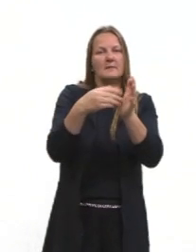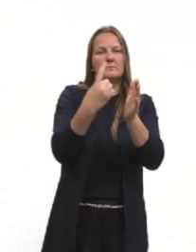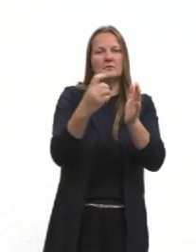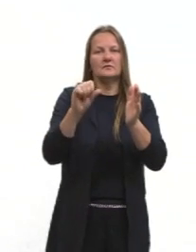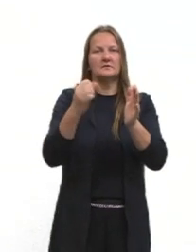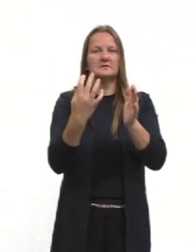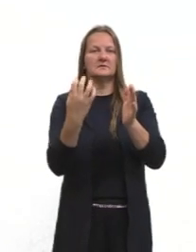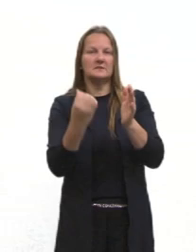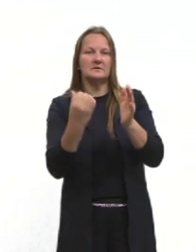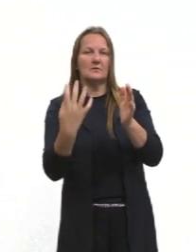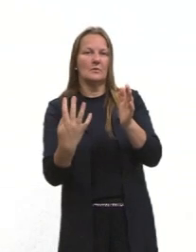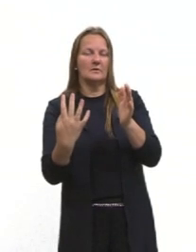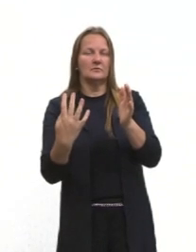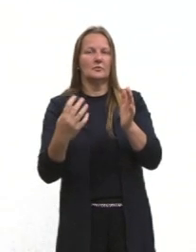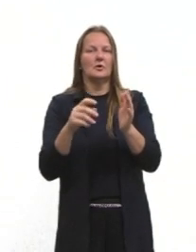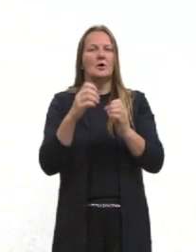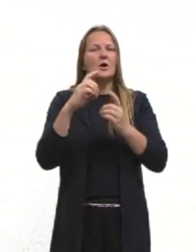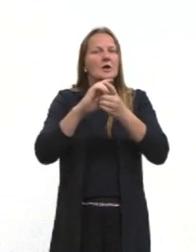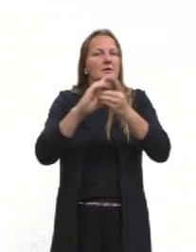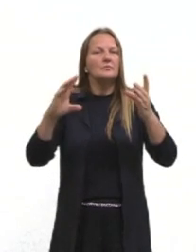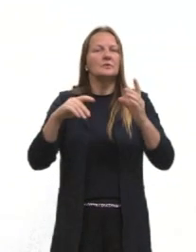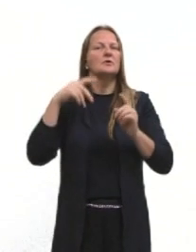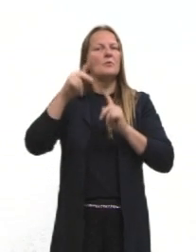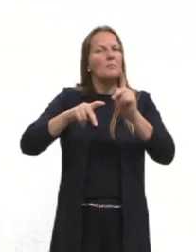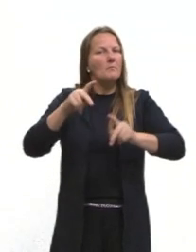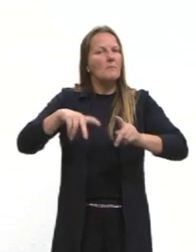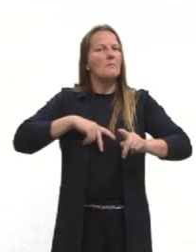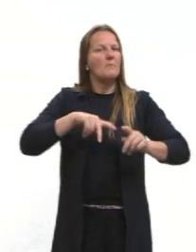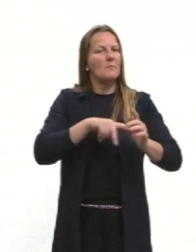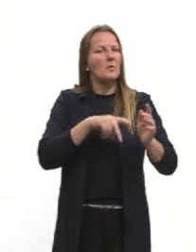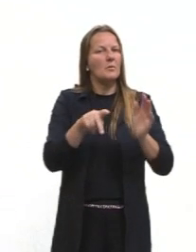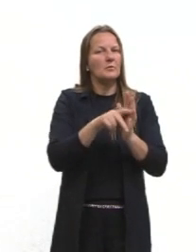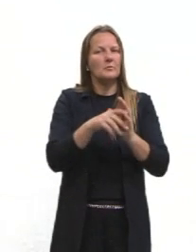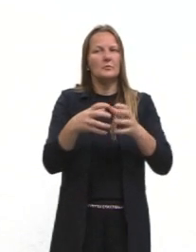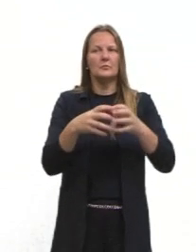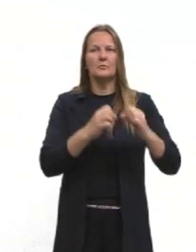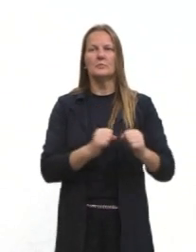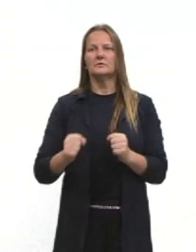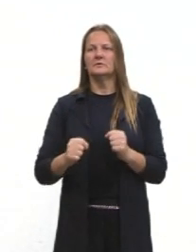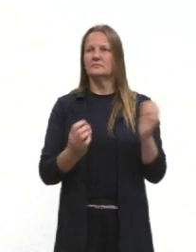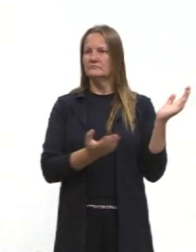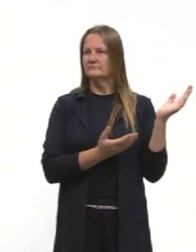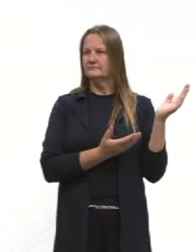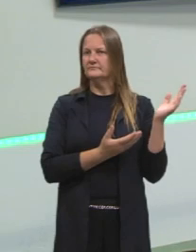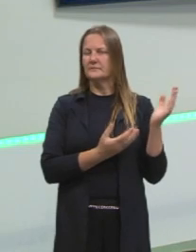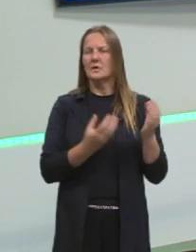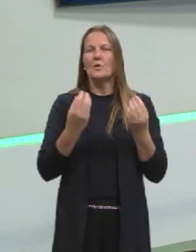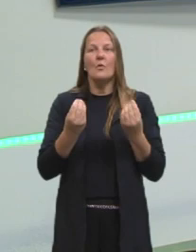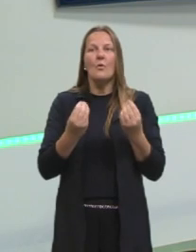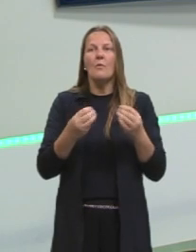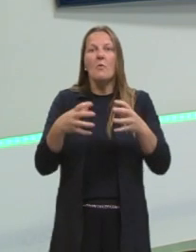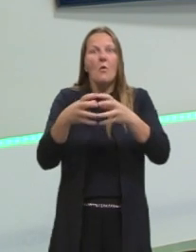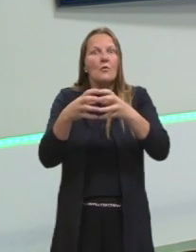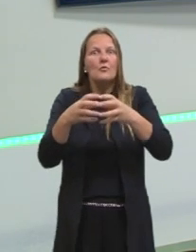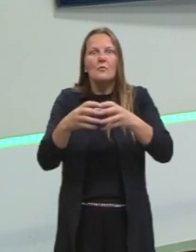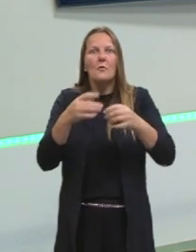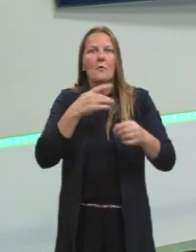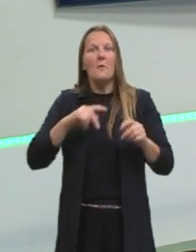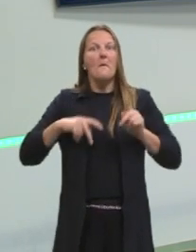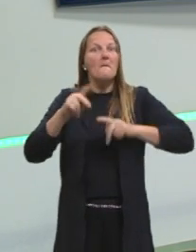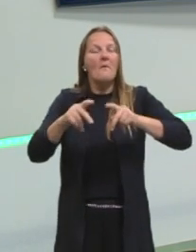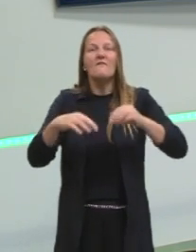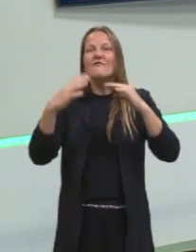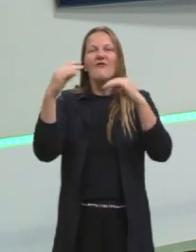Populista, Democracia Populista no Brasil. E a gente vê aqui o poder do Vargas, de como ele era popular, como ele era